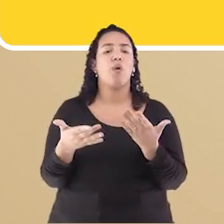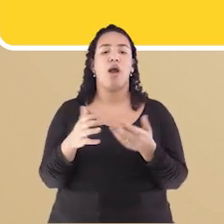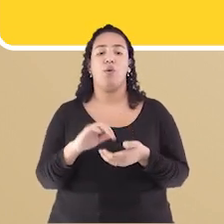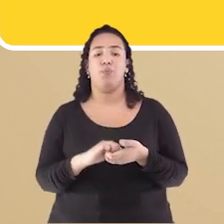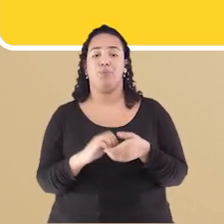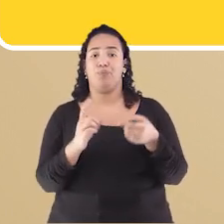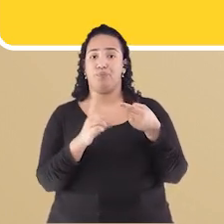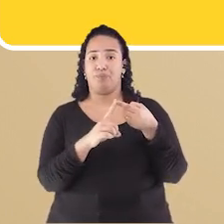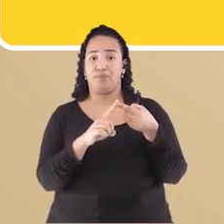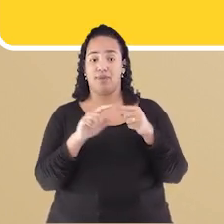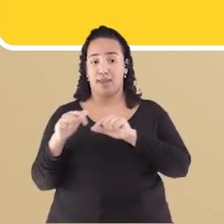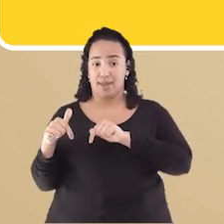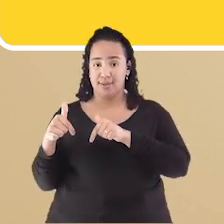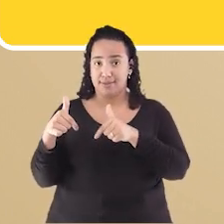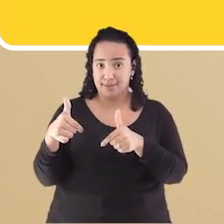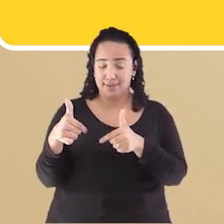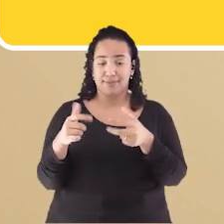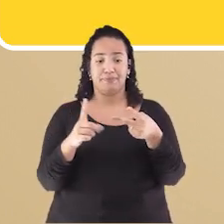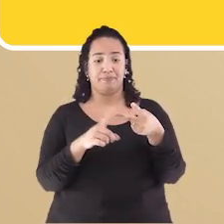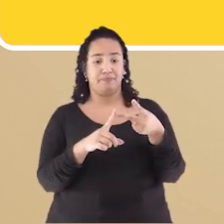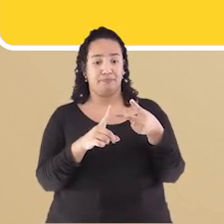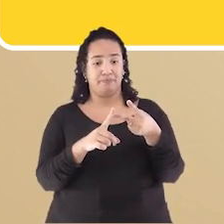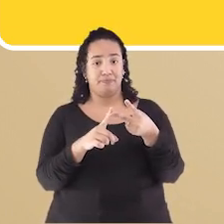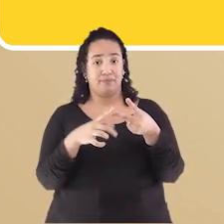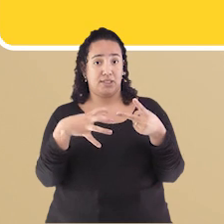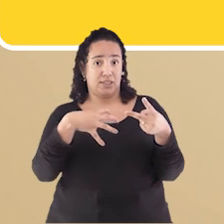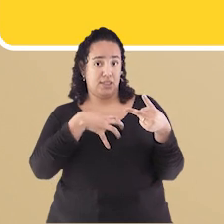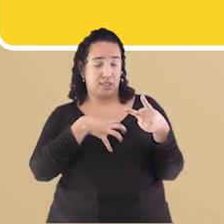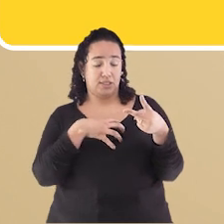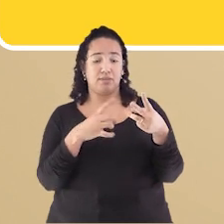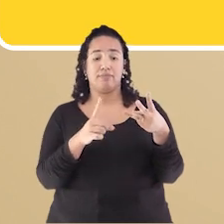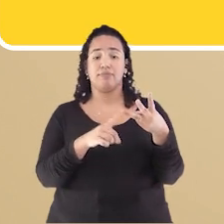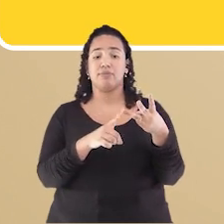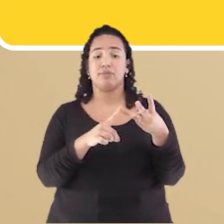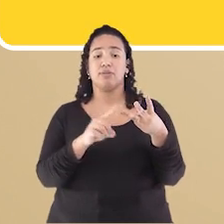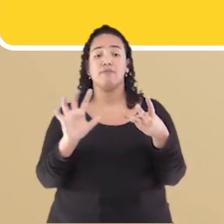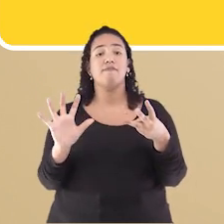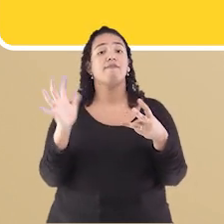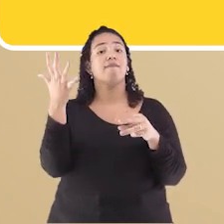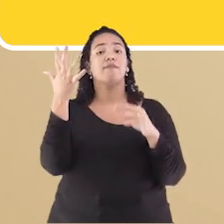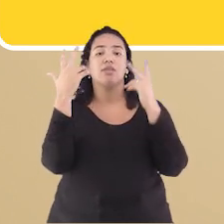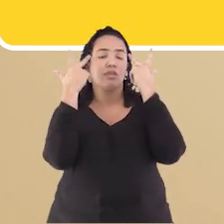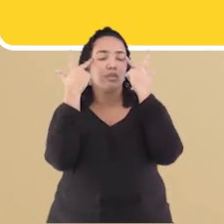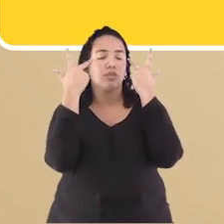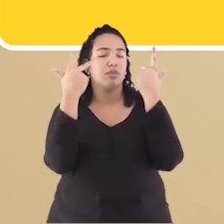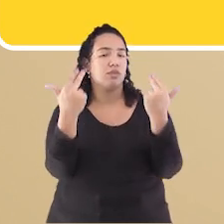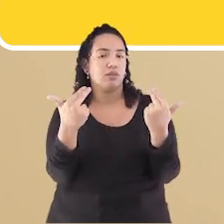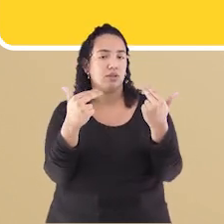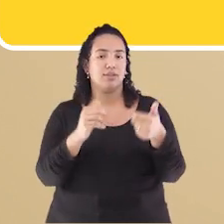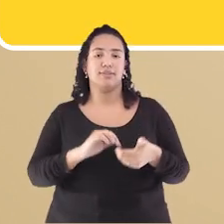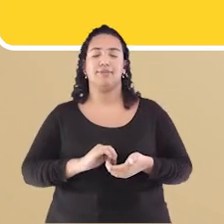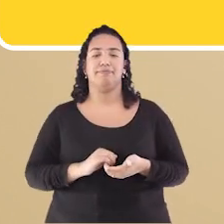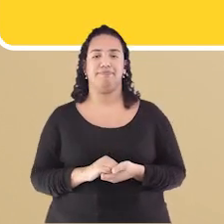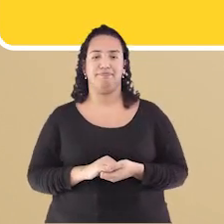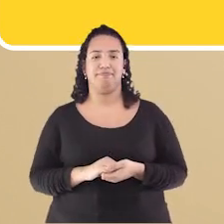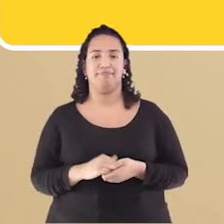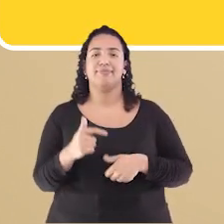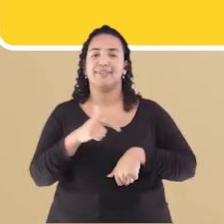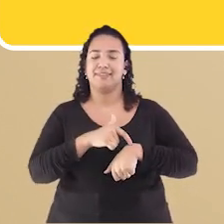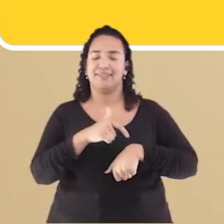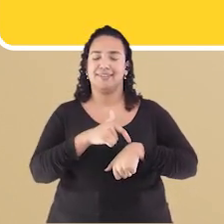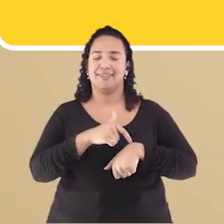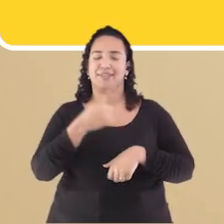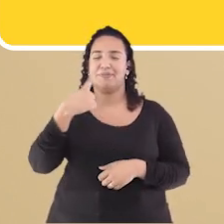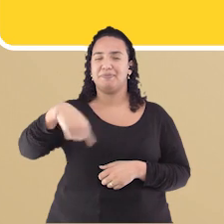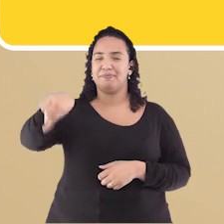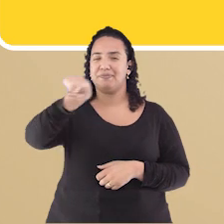Letra A Ação Letra B Estado Letra C Fenômeno Da natureza